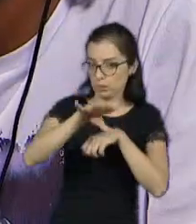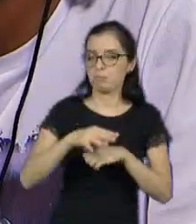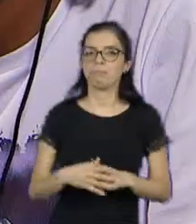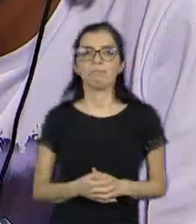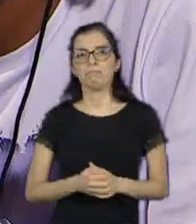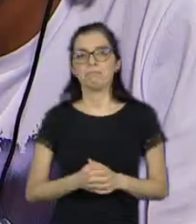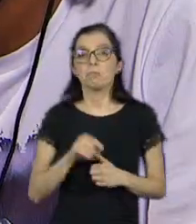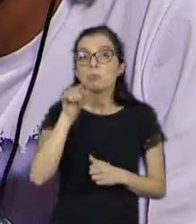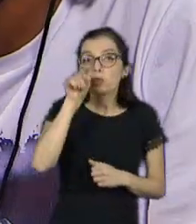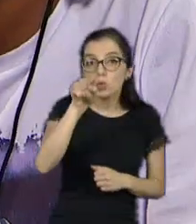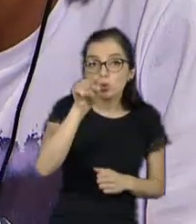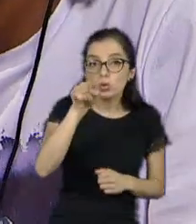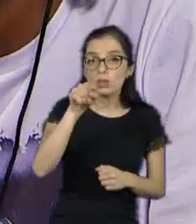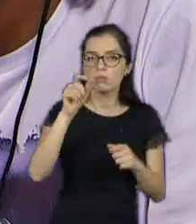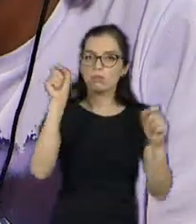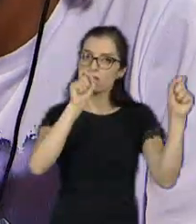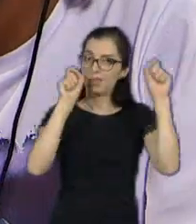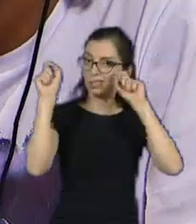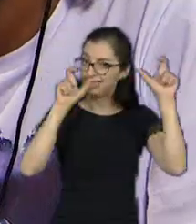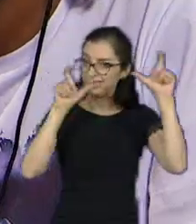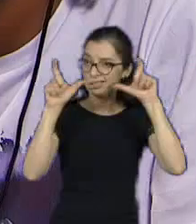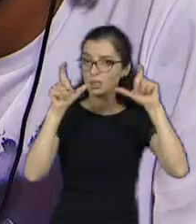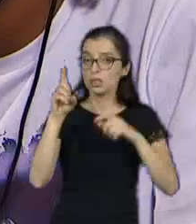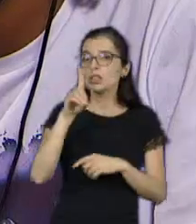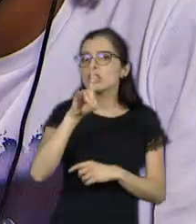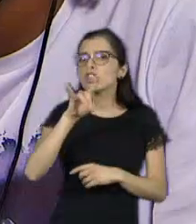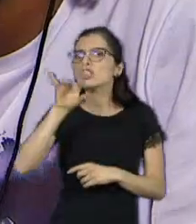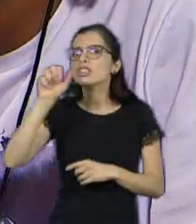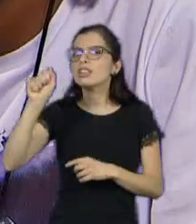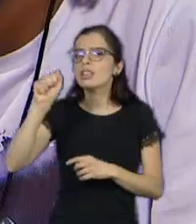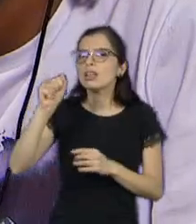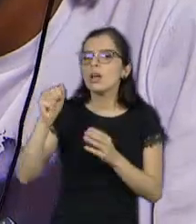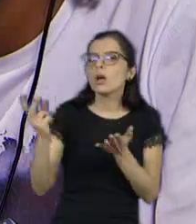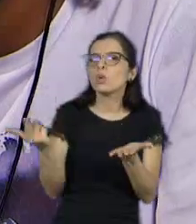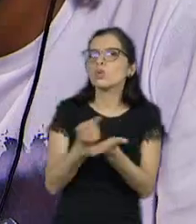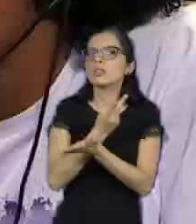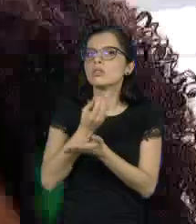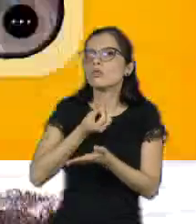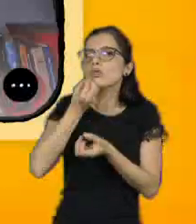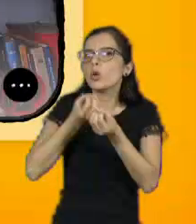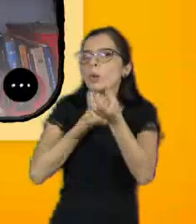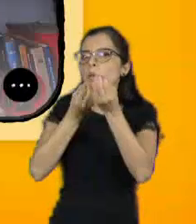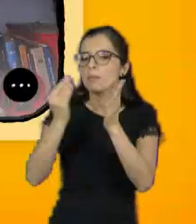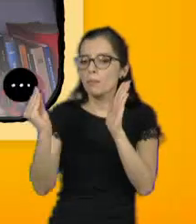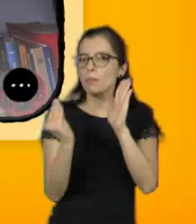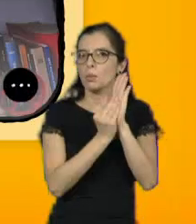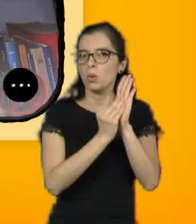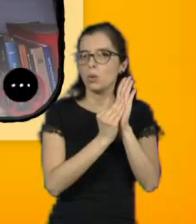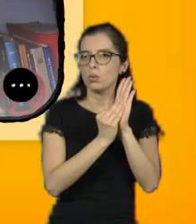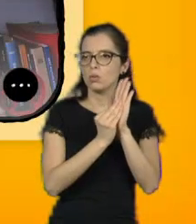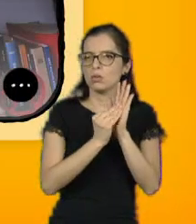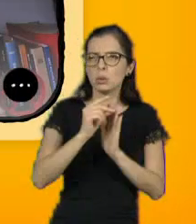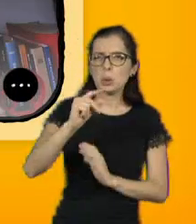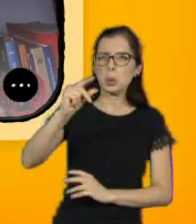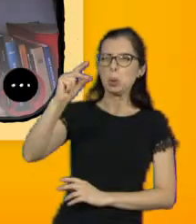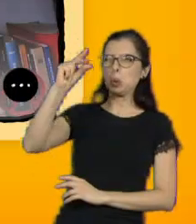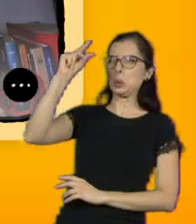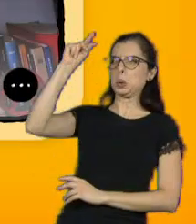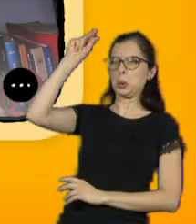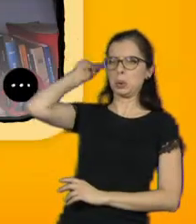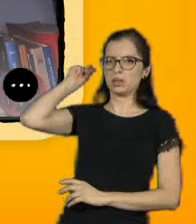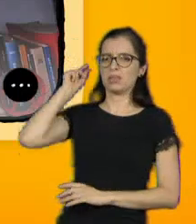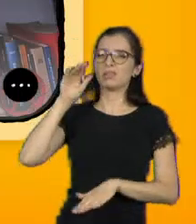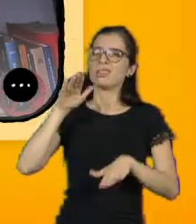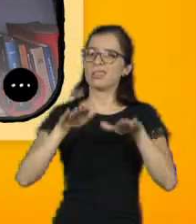é você prestar atenção na data que aquela informação foi passada. Será que você não tá vendo alguma